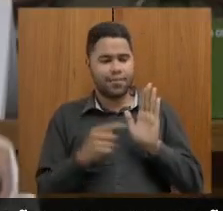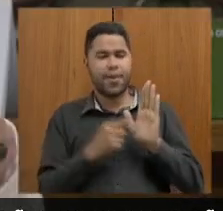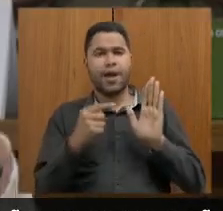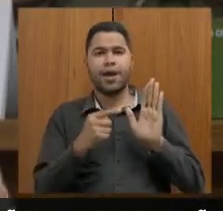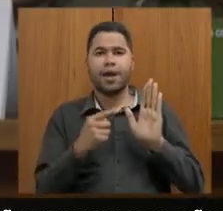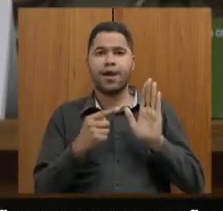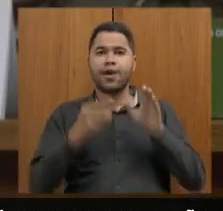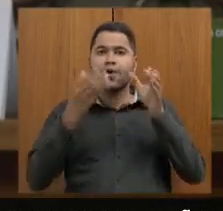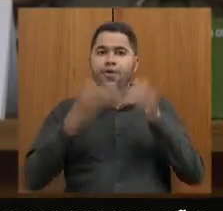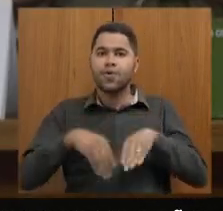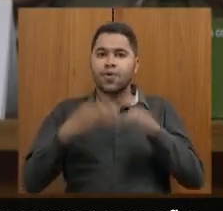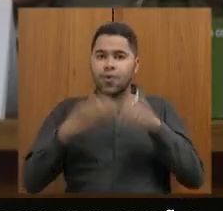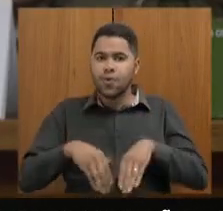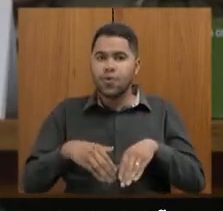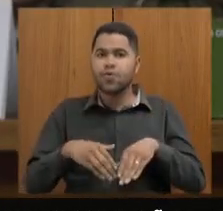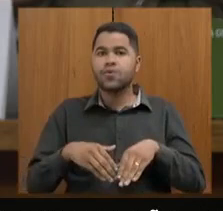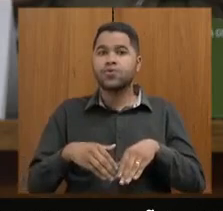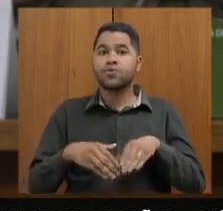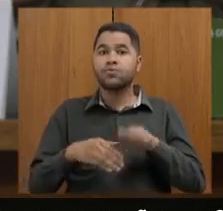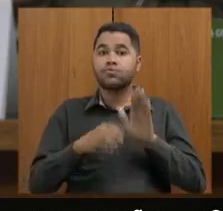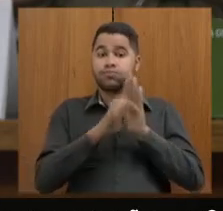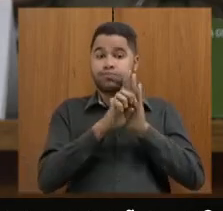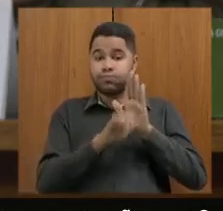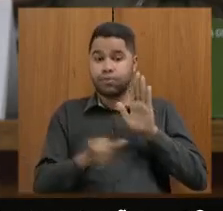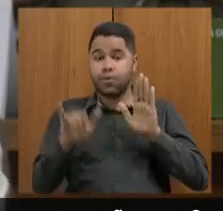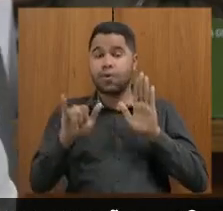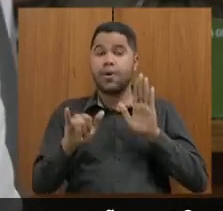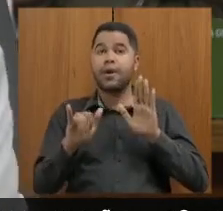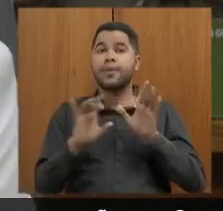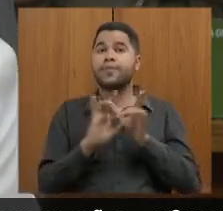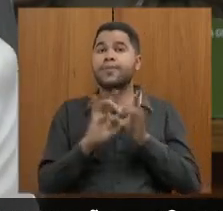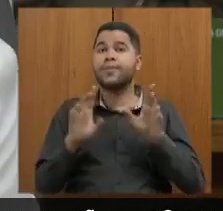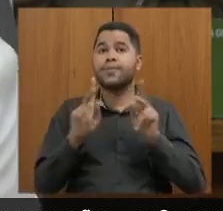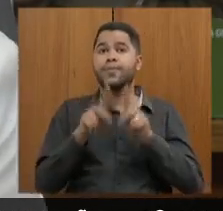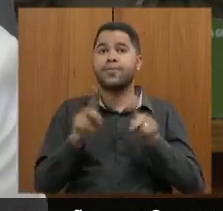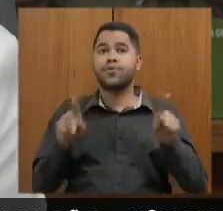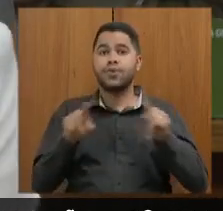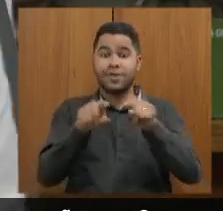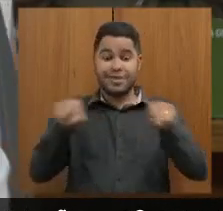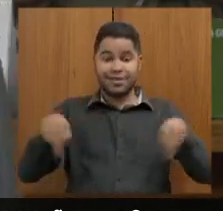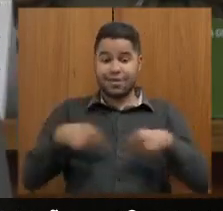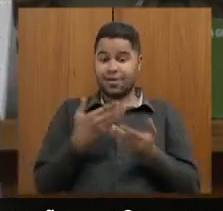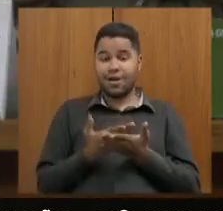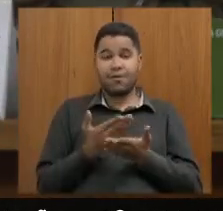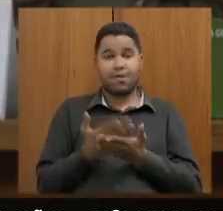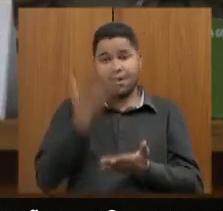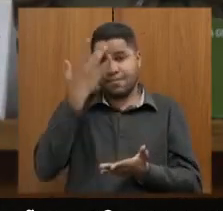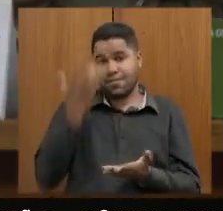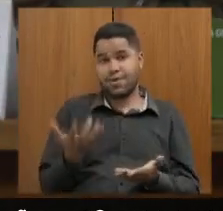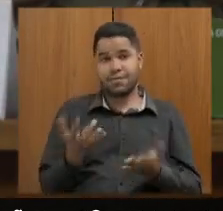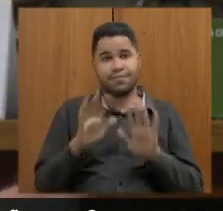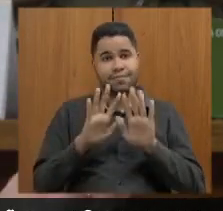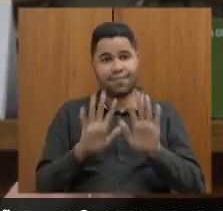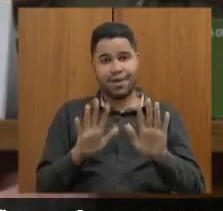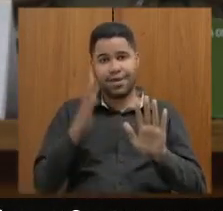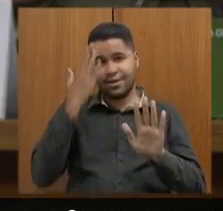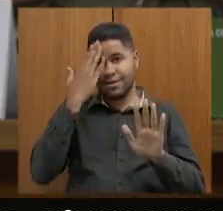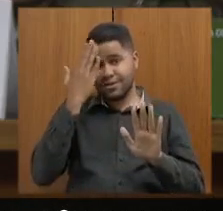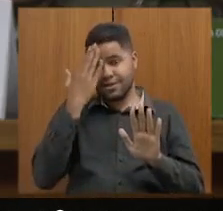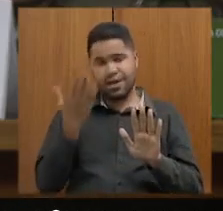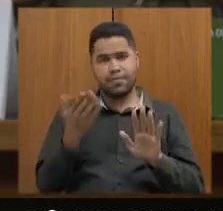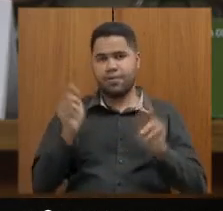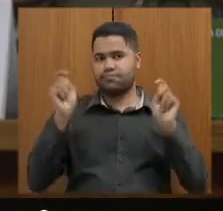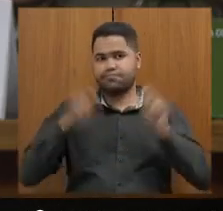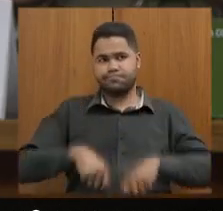concurso cujo edital fosse publicado hoje permitisse professor em sala de aula amanhã. Mas a gente sabe que isso não é